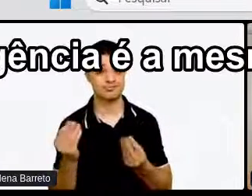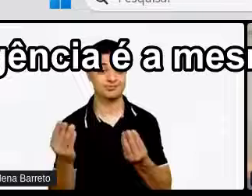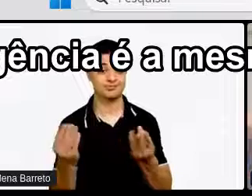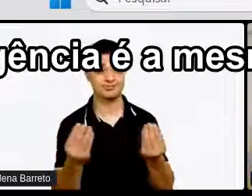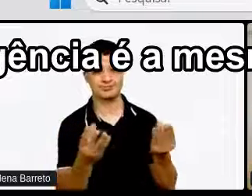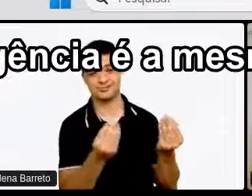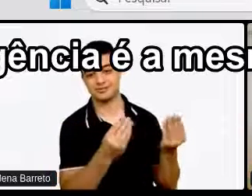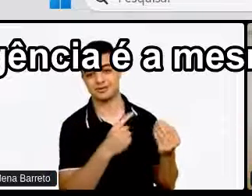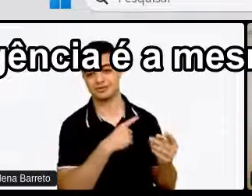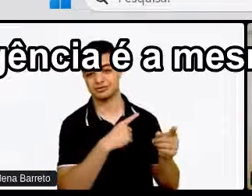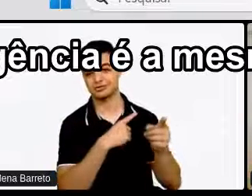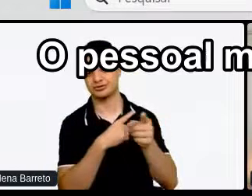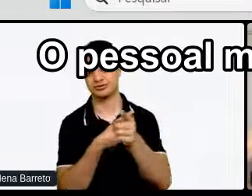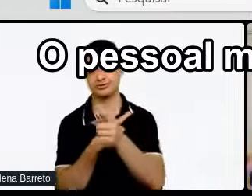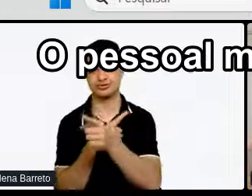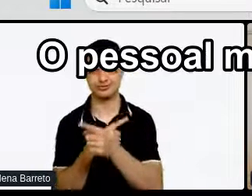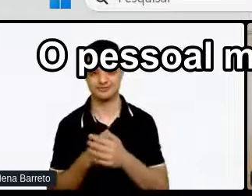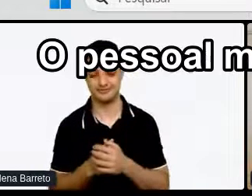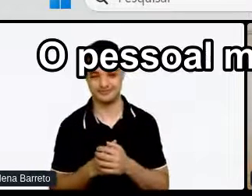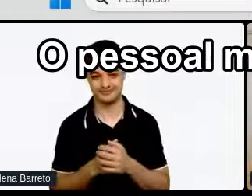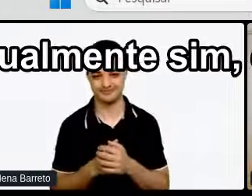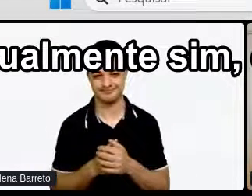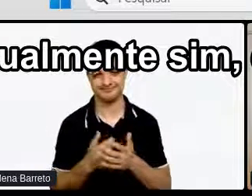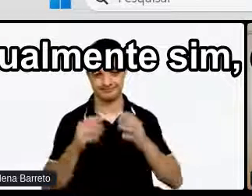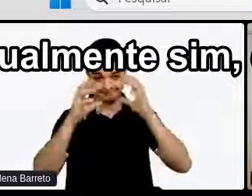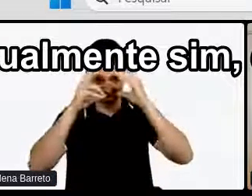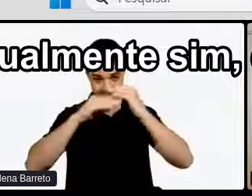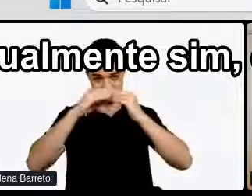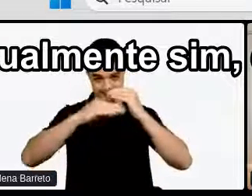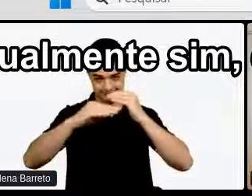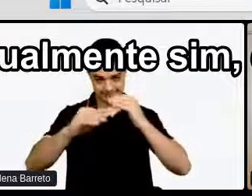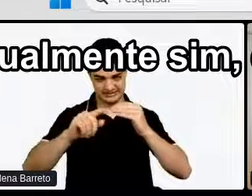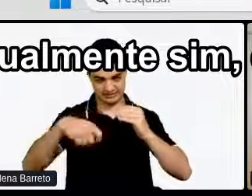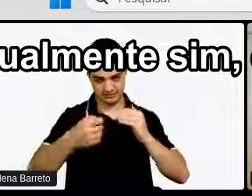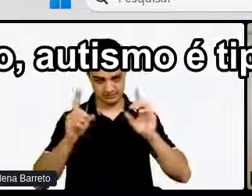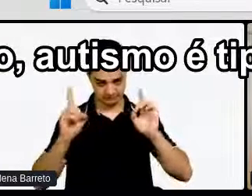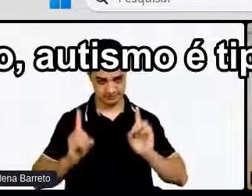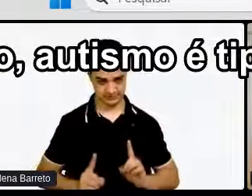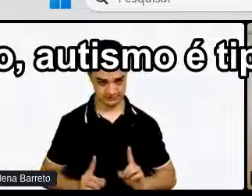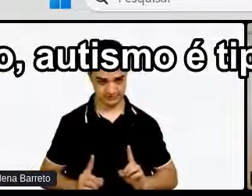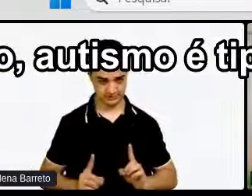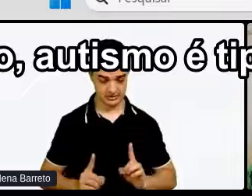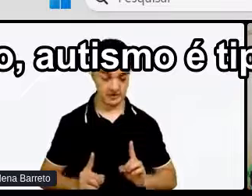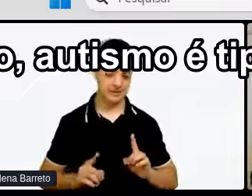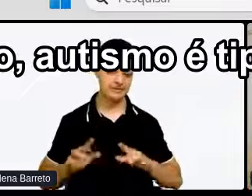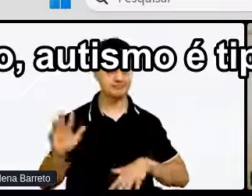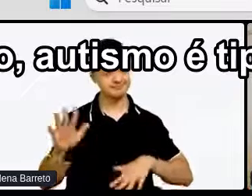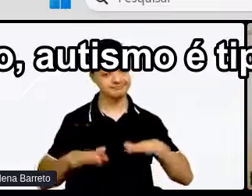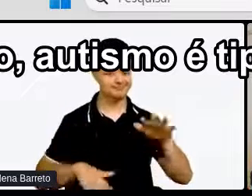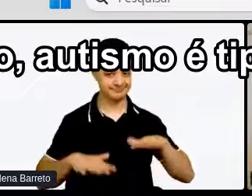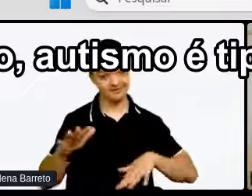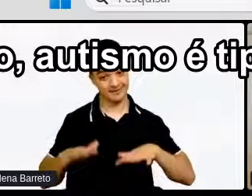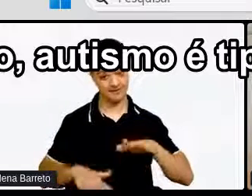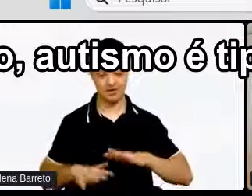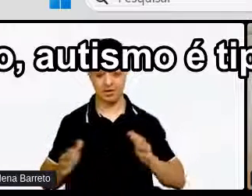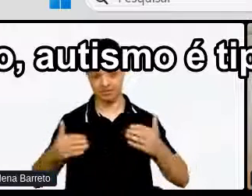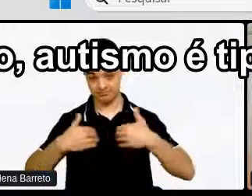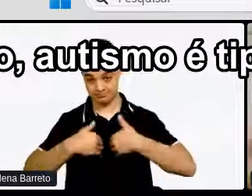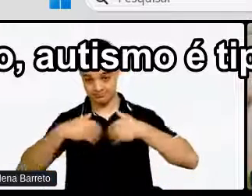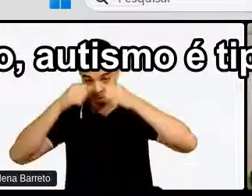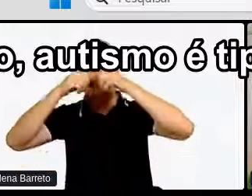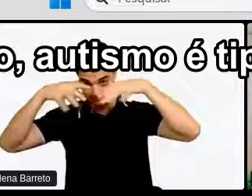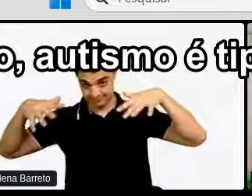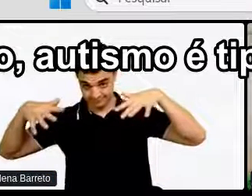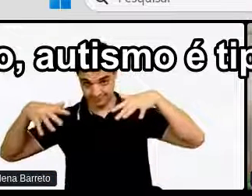Neurodivergência É a coisa Que deficiência O pessoal me pergunta Eventualmente sim Eventualmente não Por exemplo Autismo é tipificado